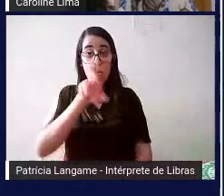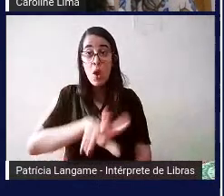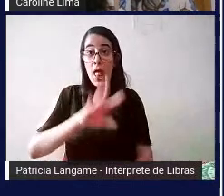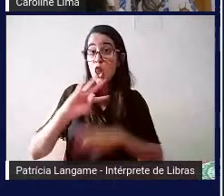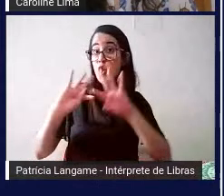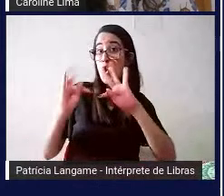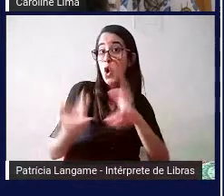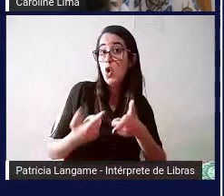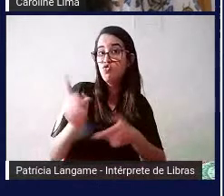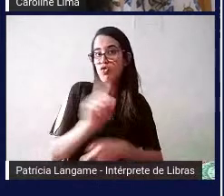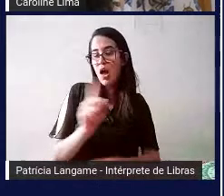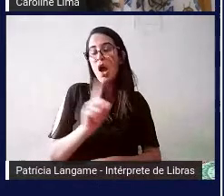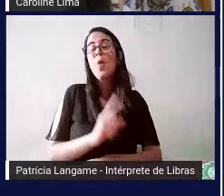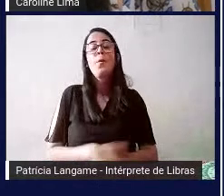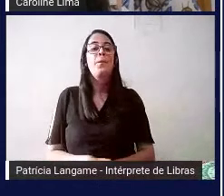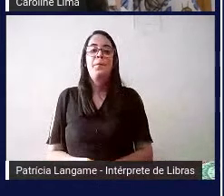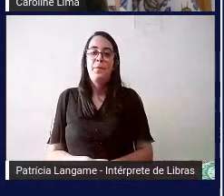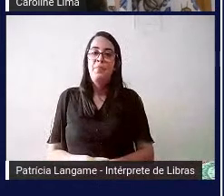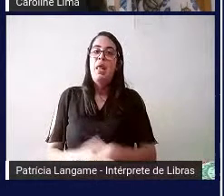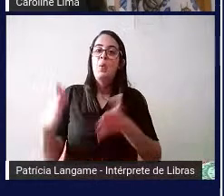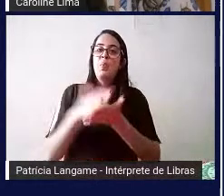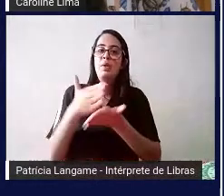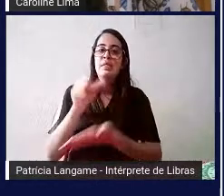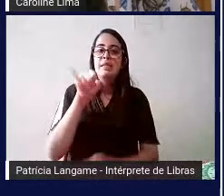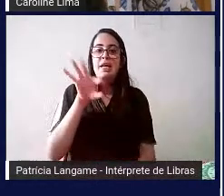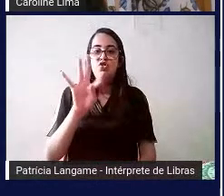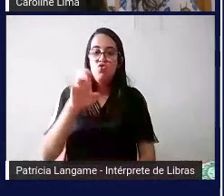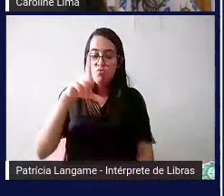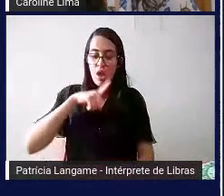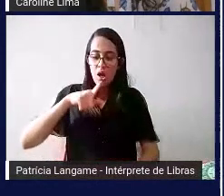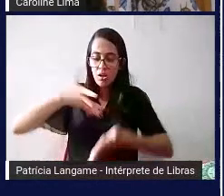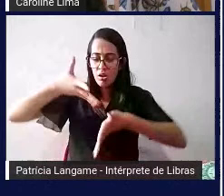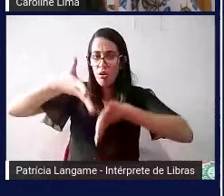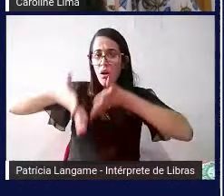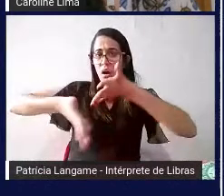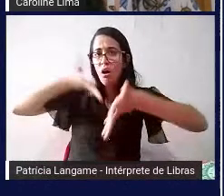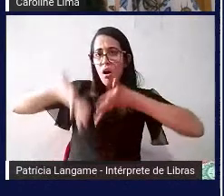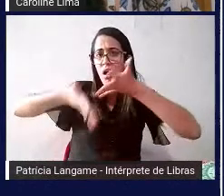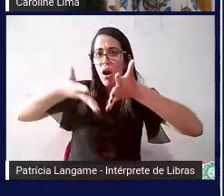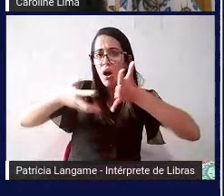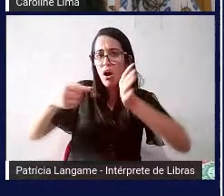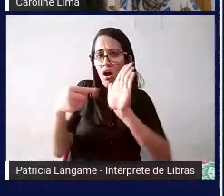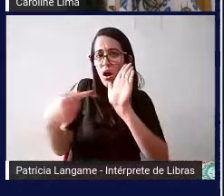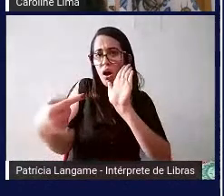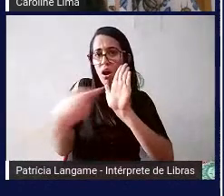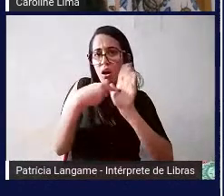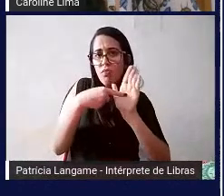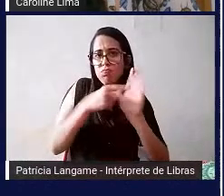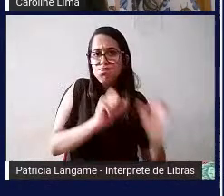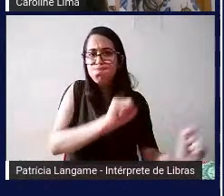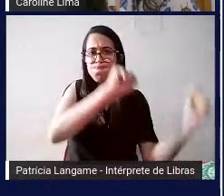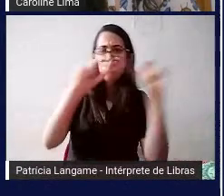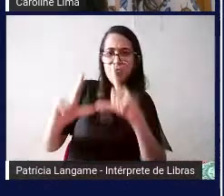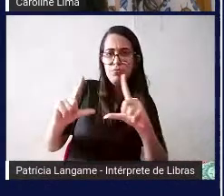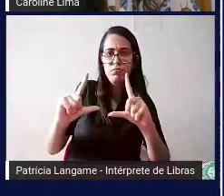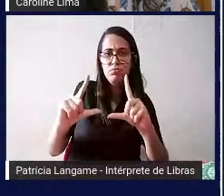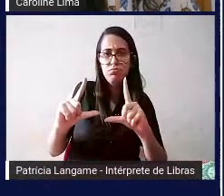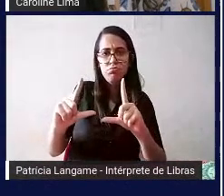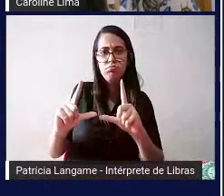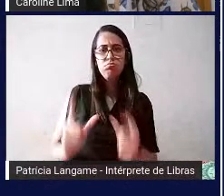isso está disponível tá em alguns sites tem esse recurso assim que a gente clica abre uma janelinha com um avatar